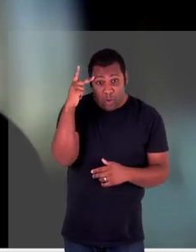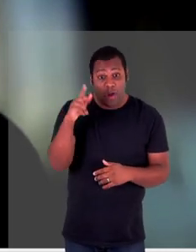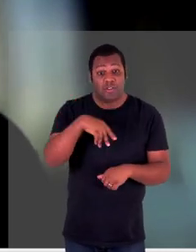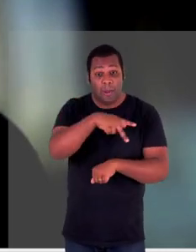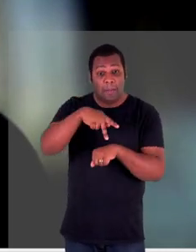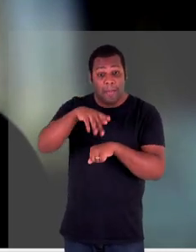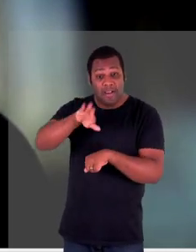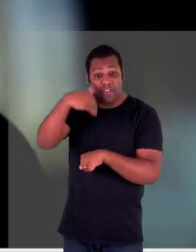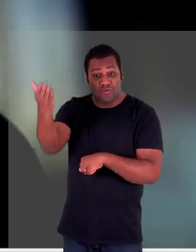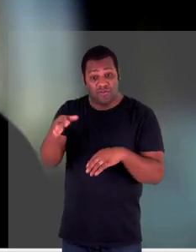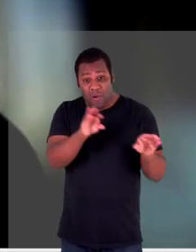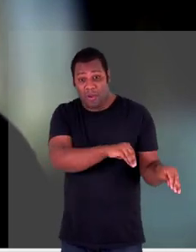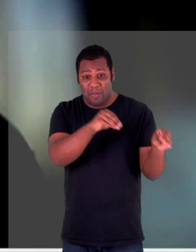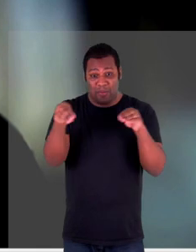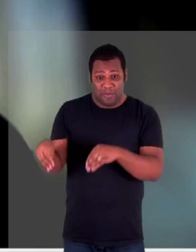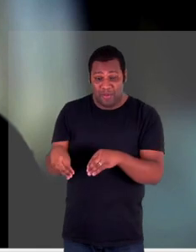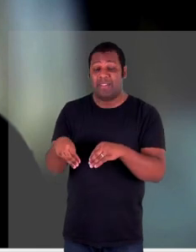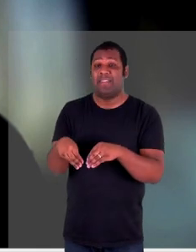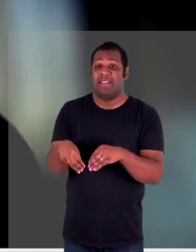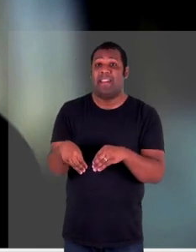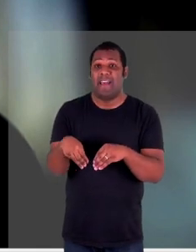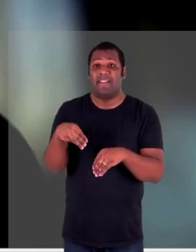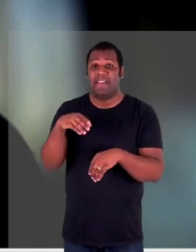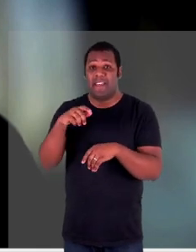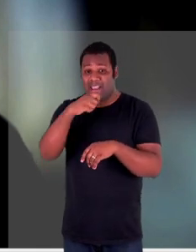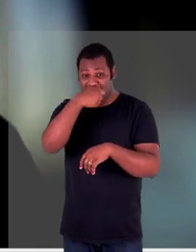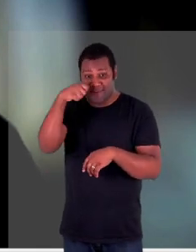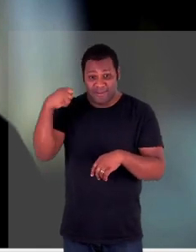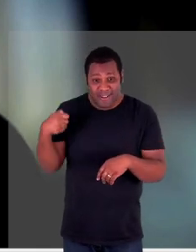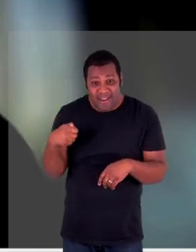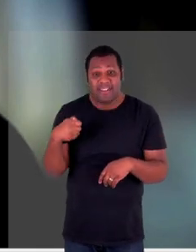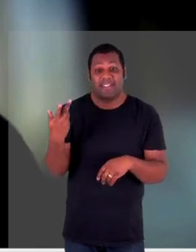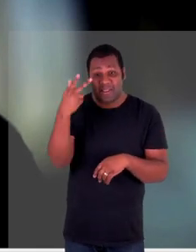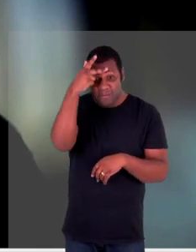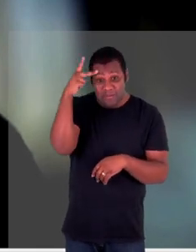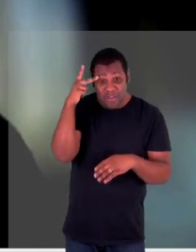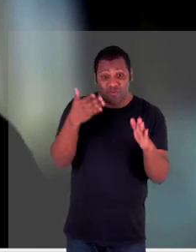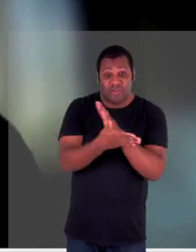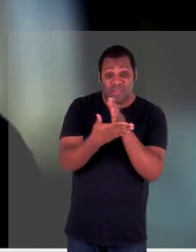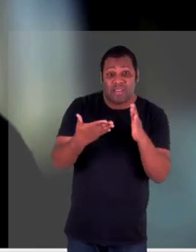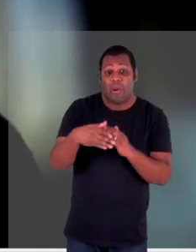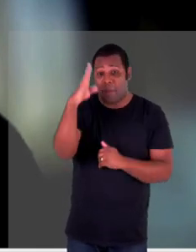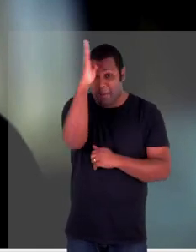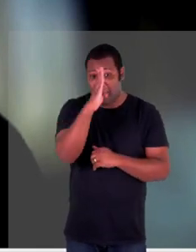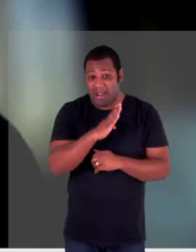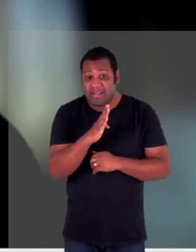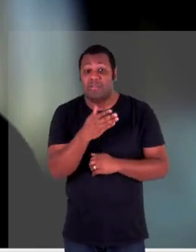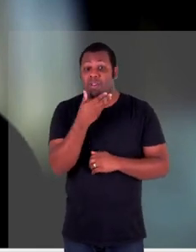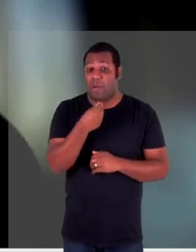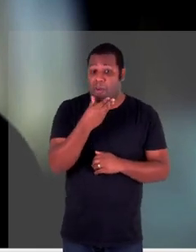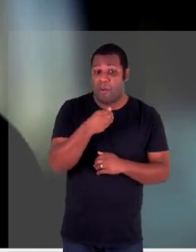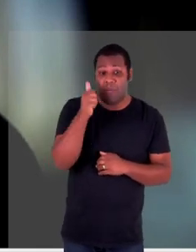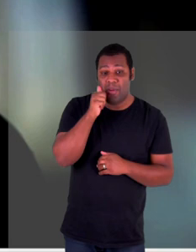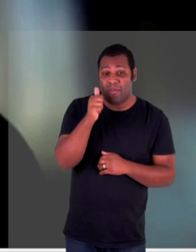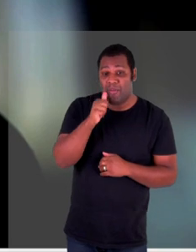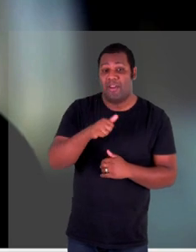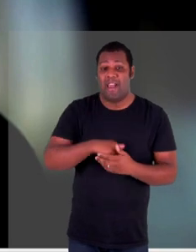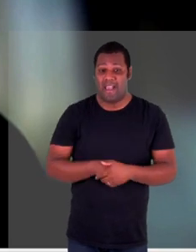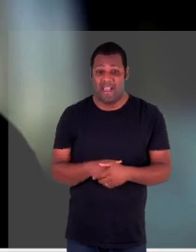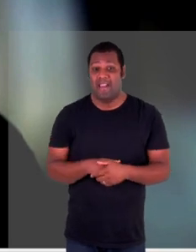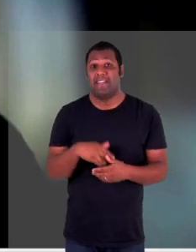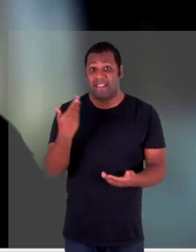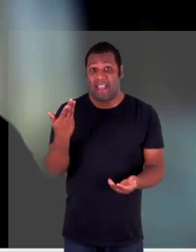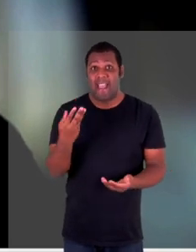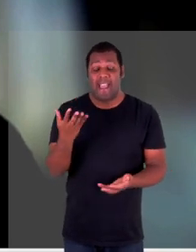no dia 24 de fevereiro a gente já tinha ali brasileiros tentando sair homens e mulheres e tem a negativa por parte do